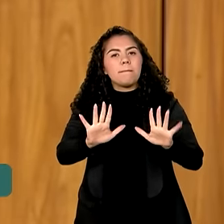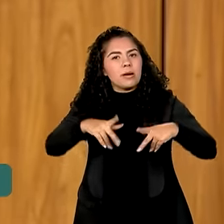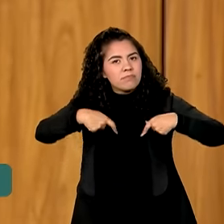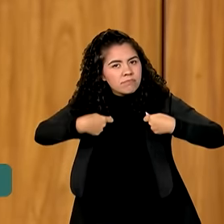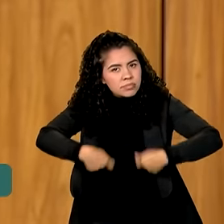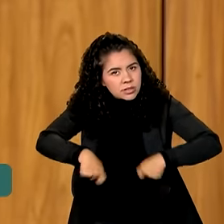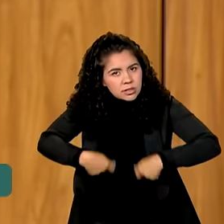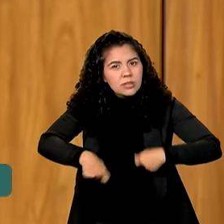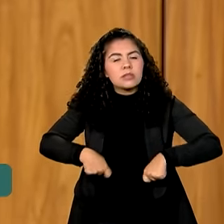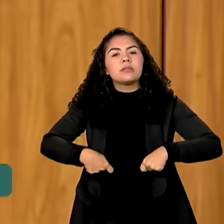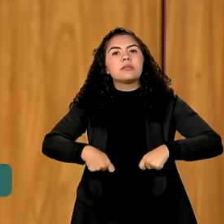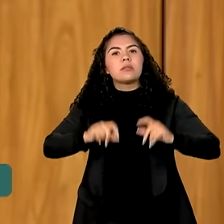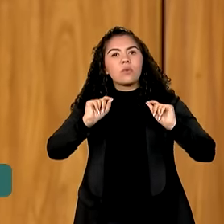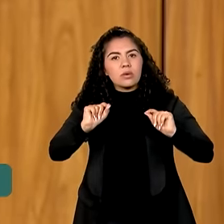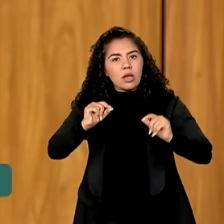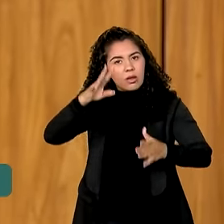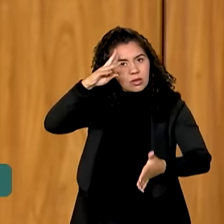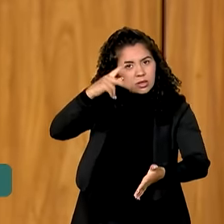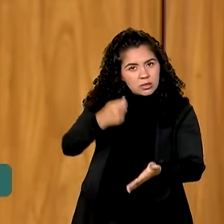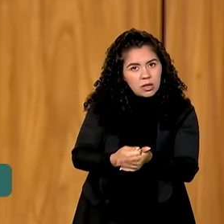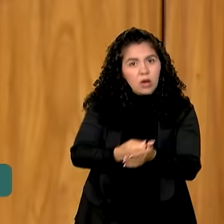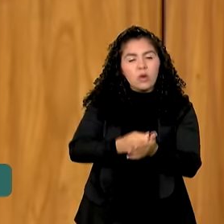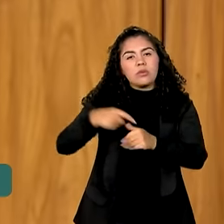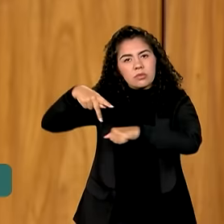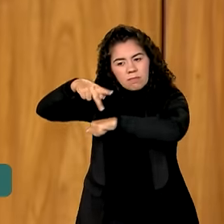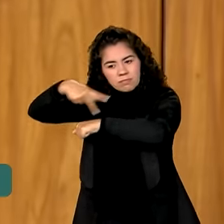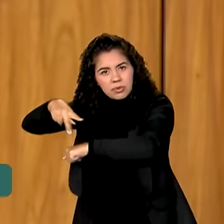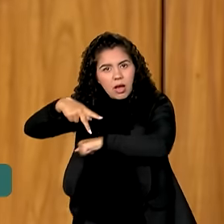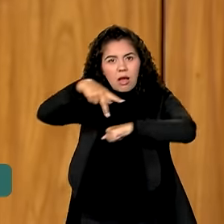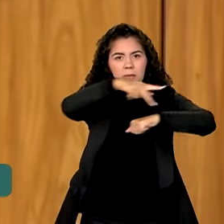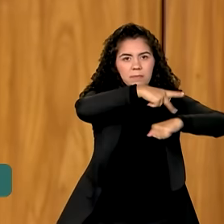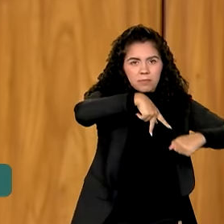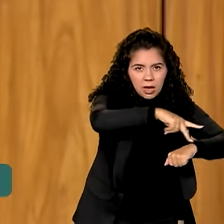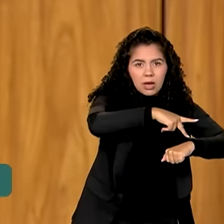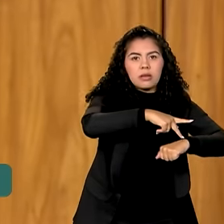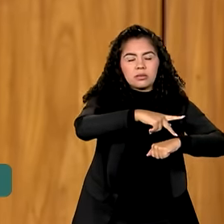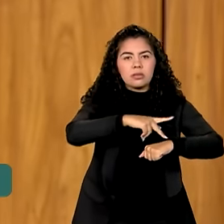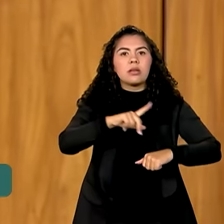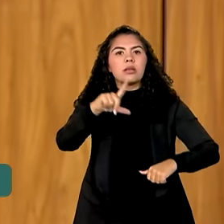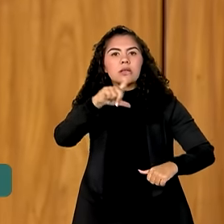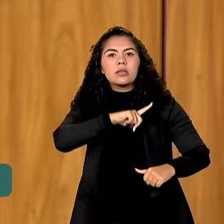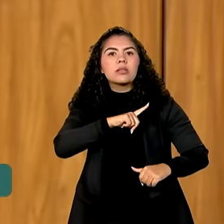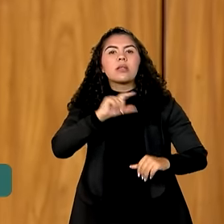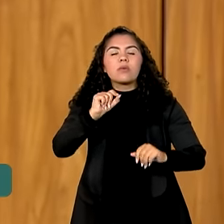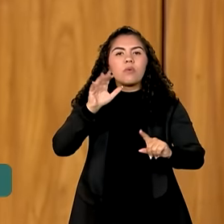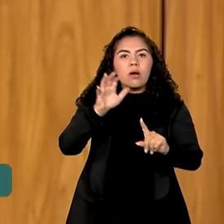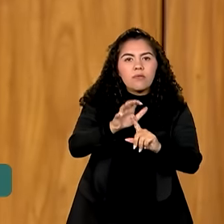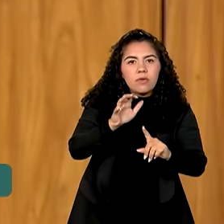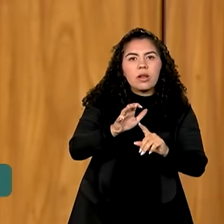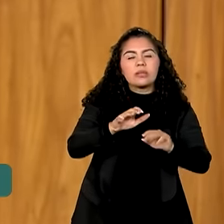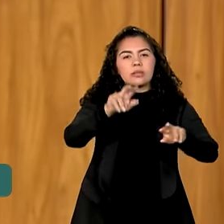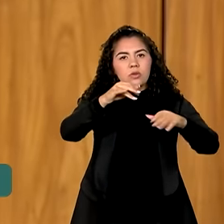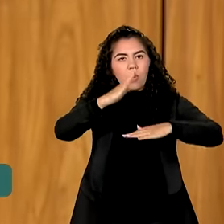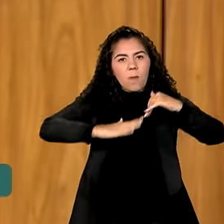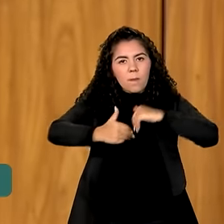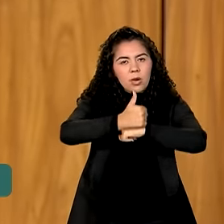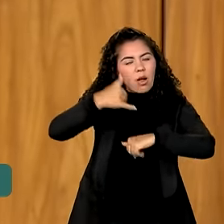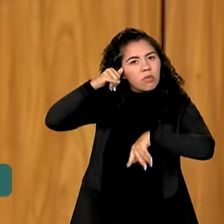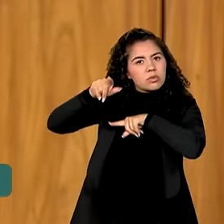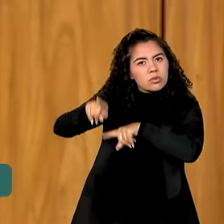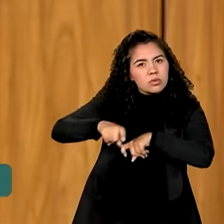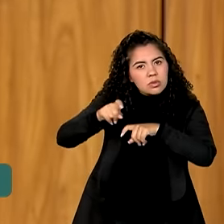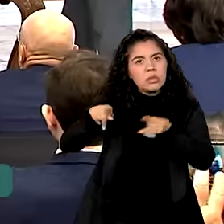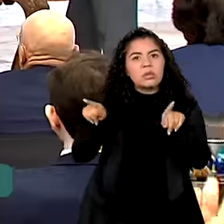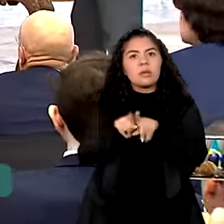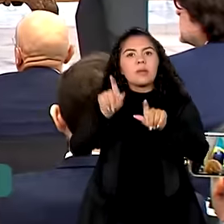ser feita com base em medidas unilaterais que vão impactar a vida dos produtores brasileiros e dos consumidores